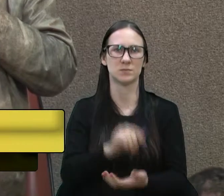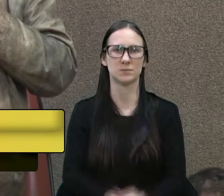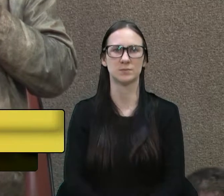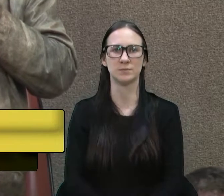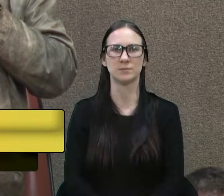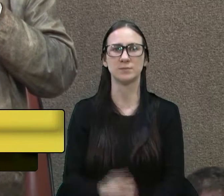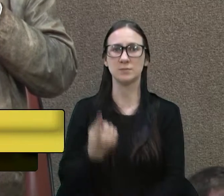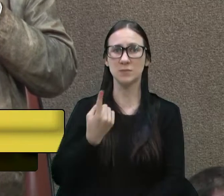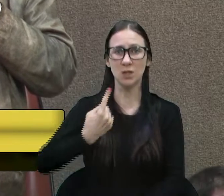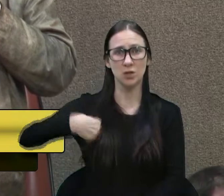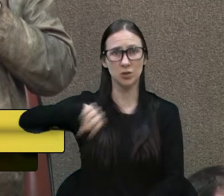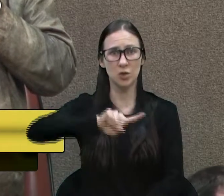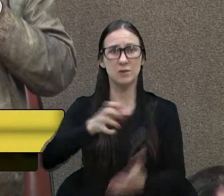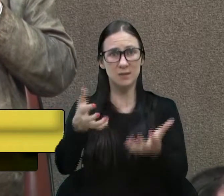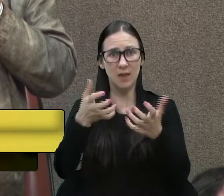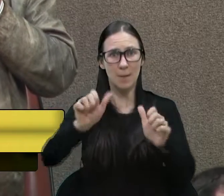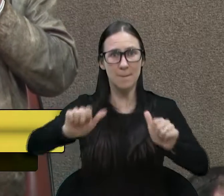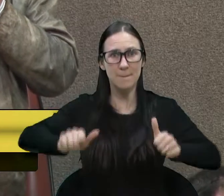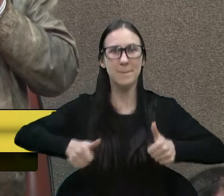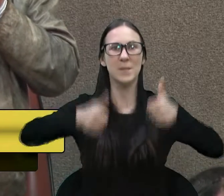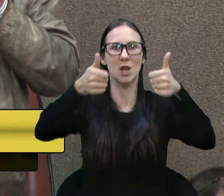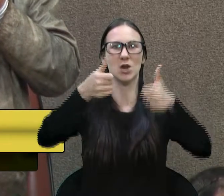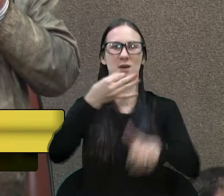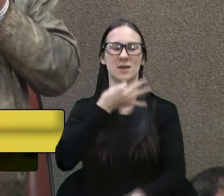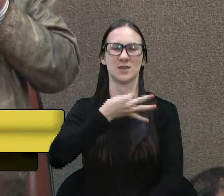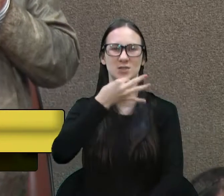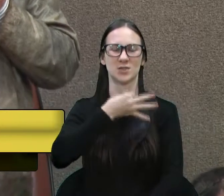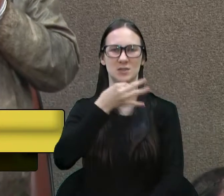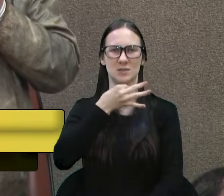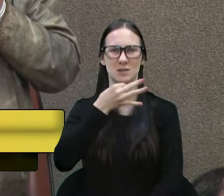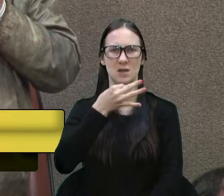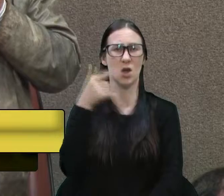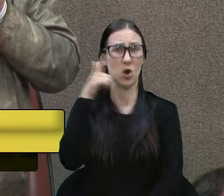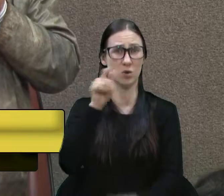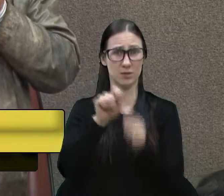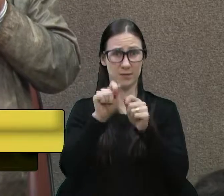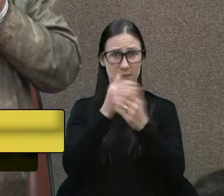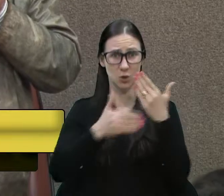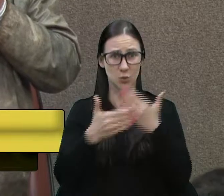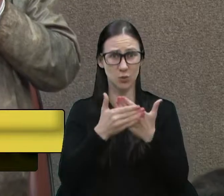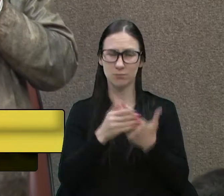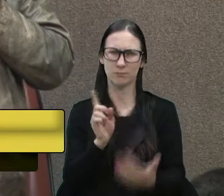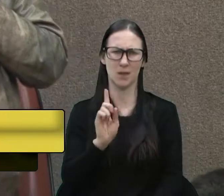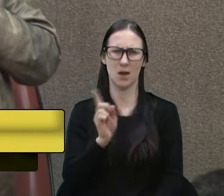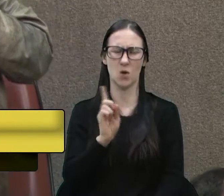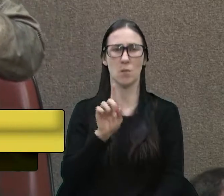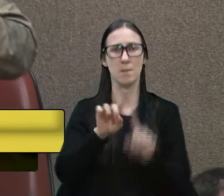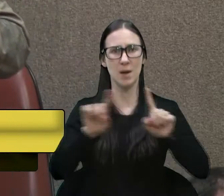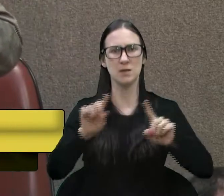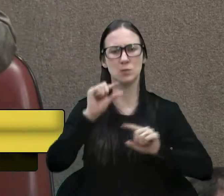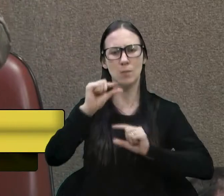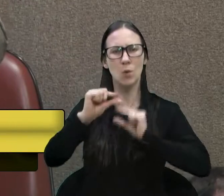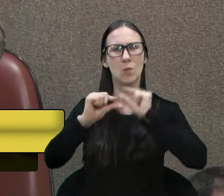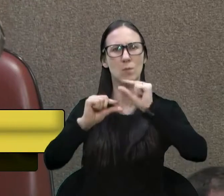Nós todos queremos melhorar a cidade. Bom, tudo não vamos conseguir fazer. Claro que não. Os governos, cada um fizeram a sua parte.